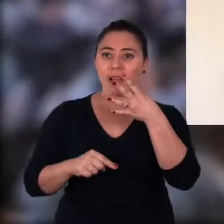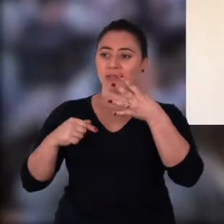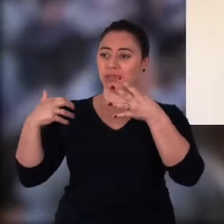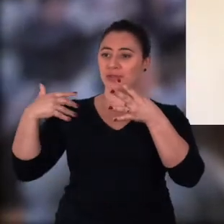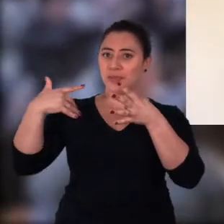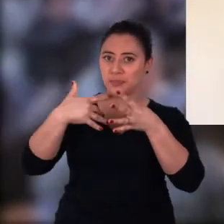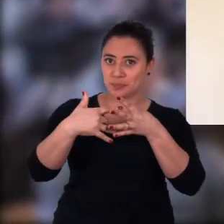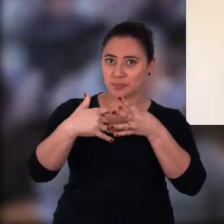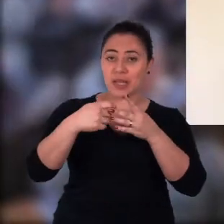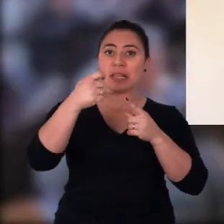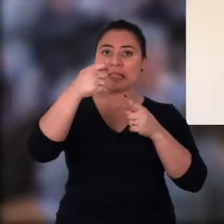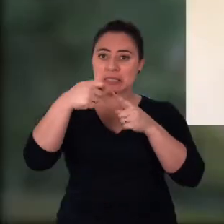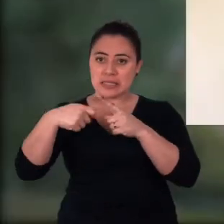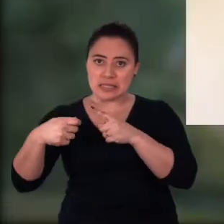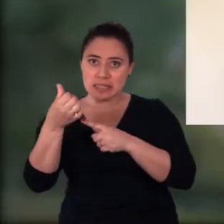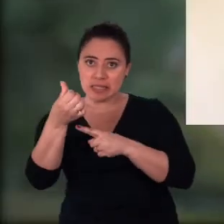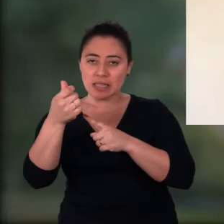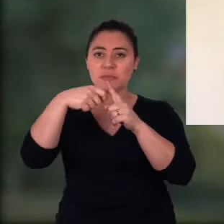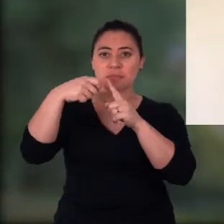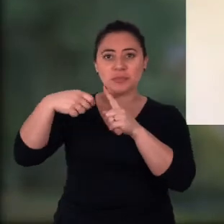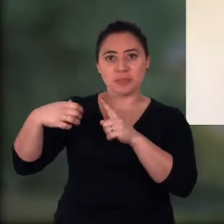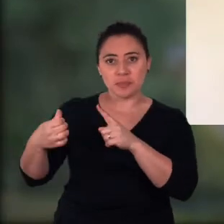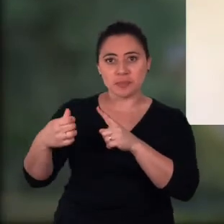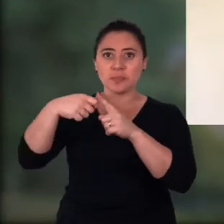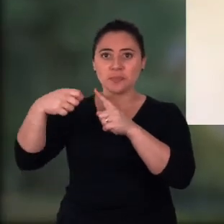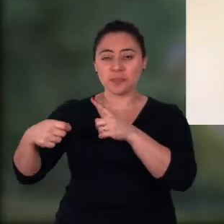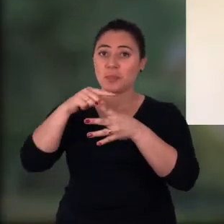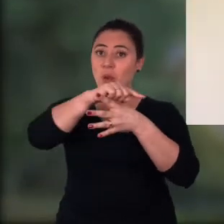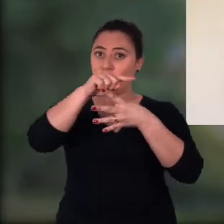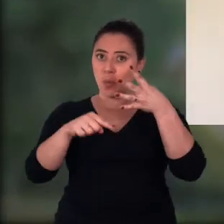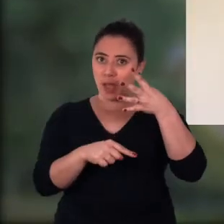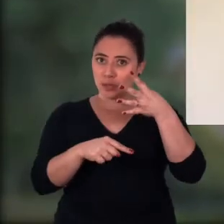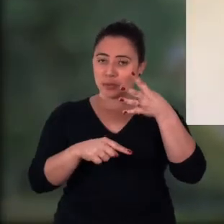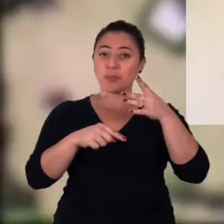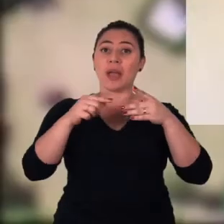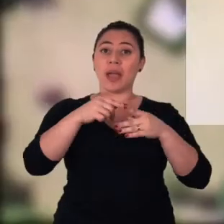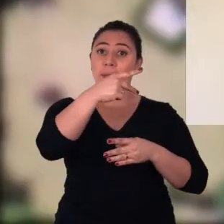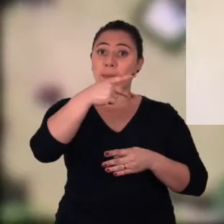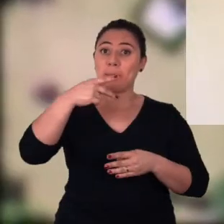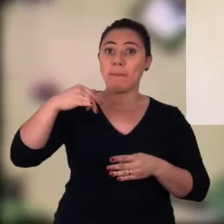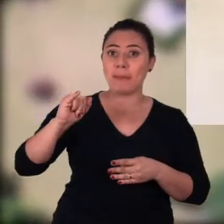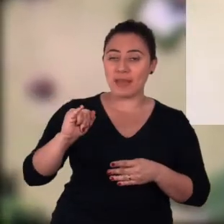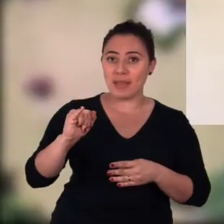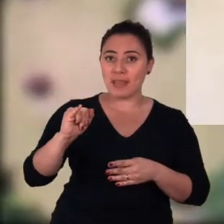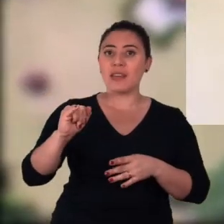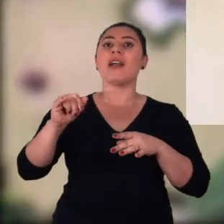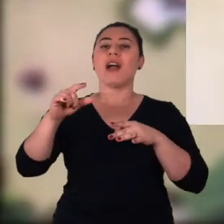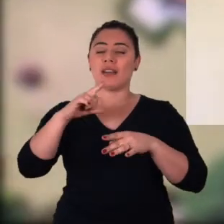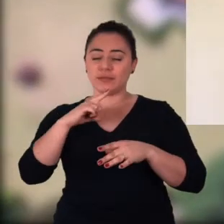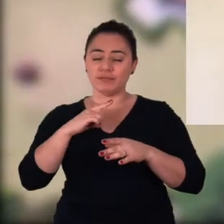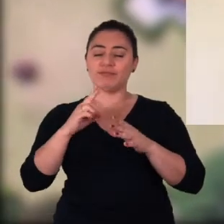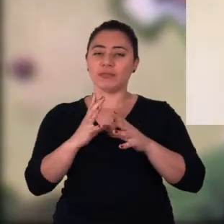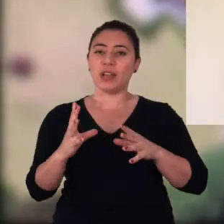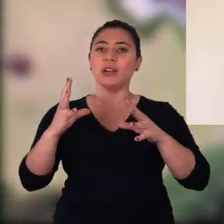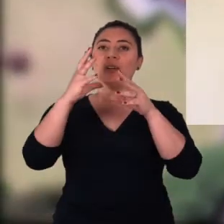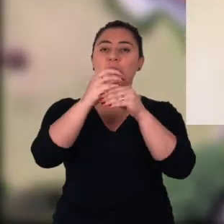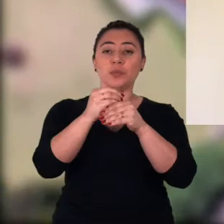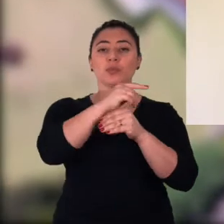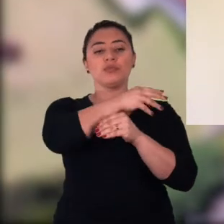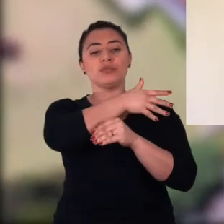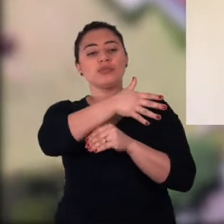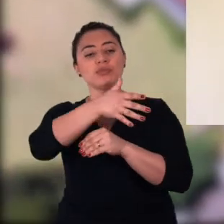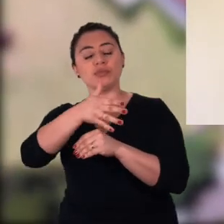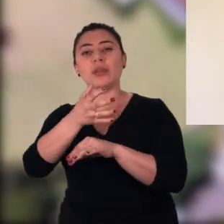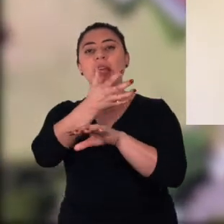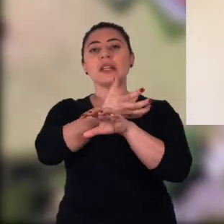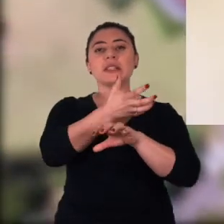o curso, um a cada semestre. E a cada semestre, o projeto integrador vai abordar os conhecimentos